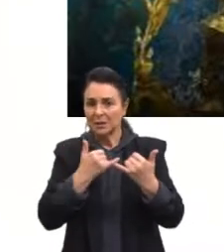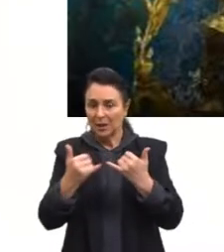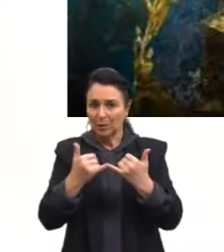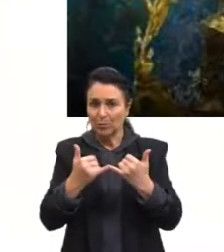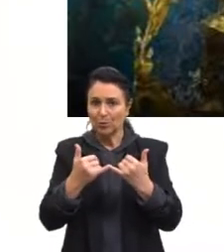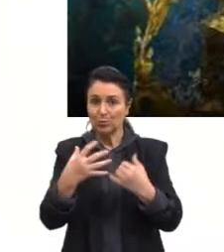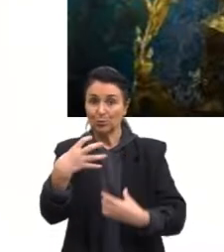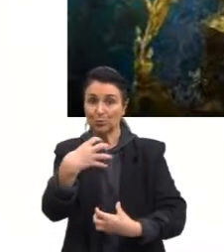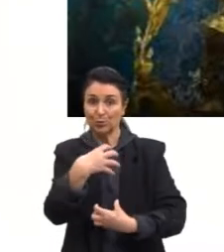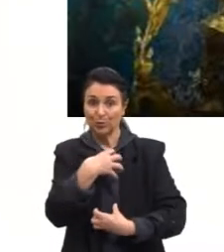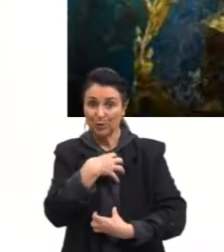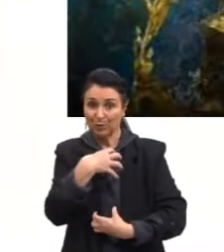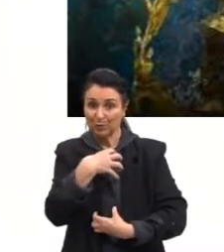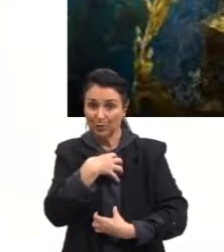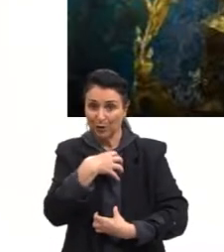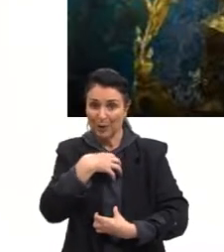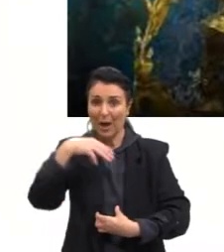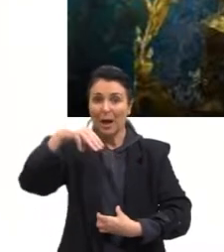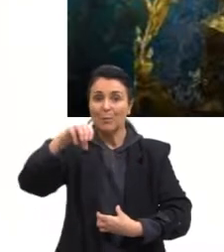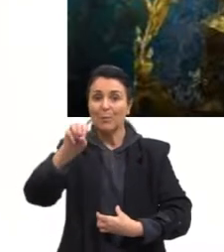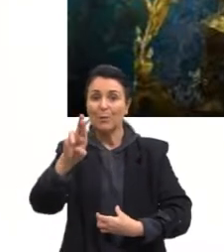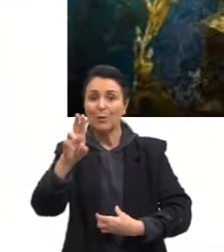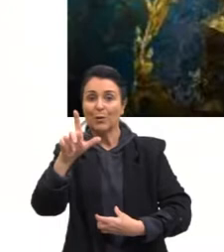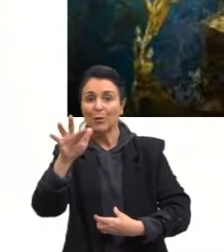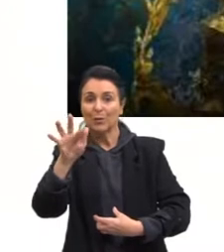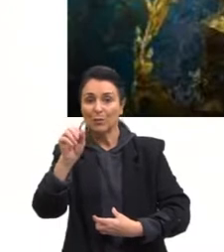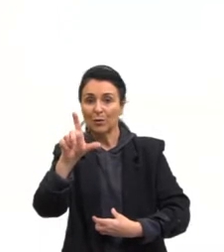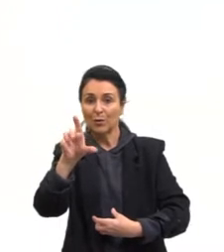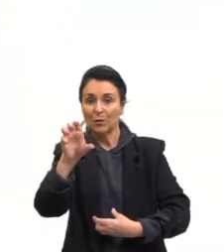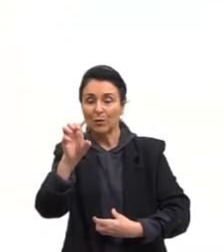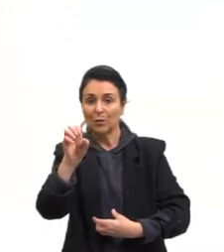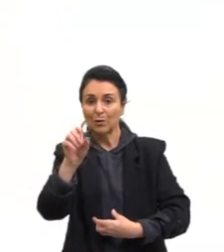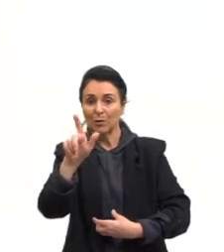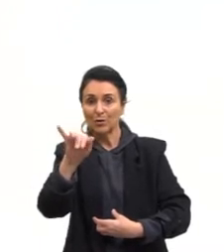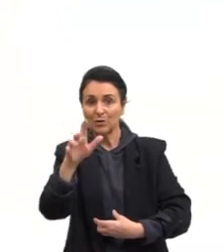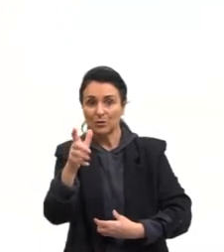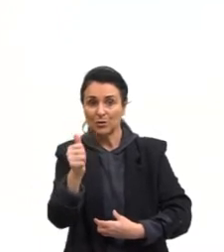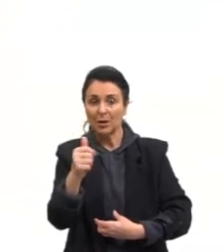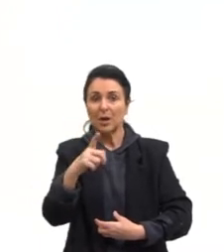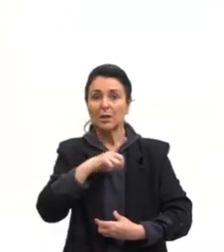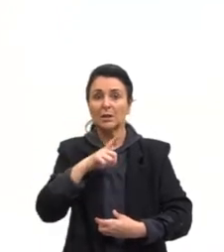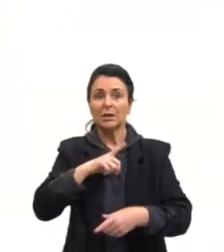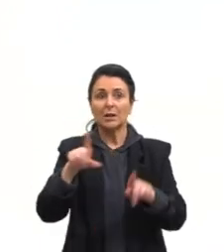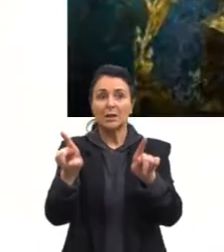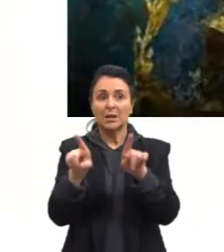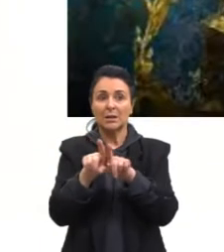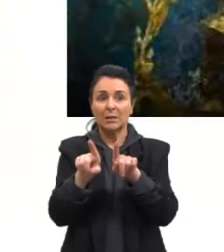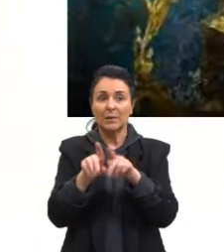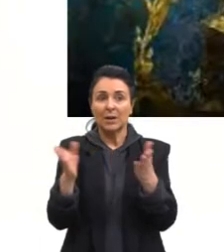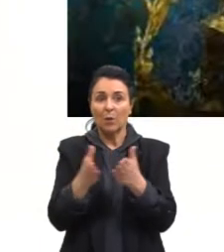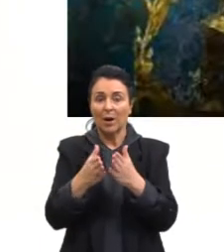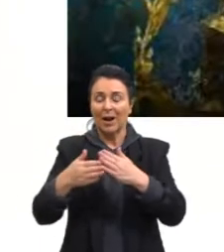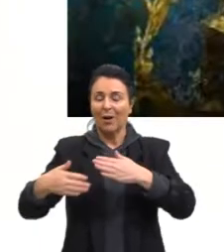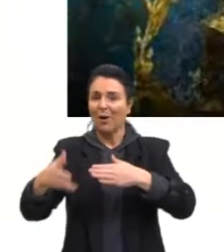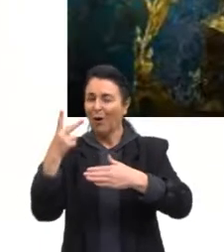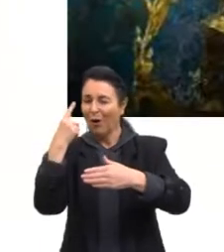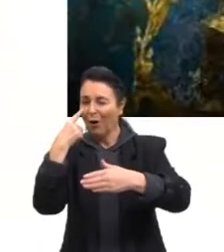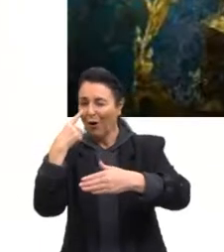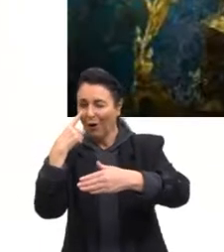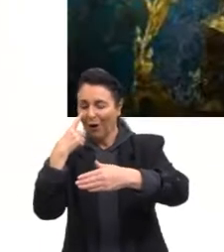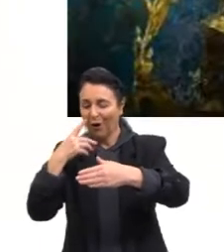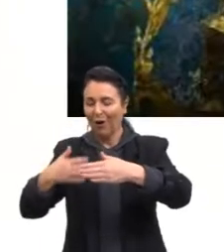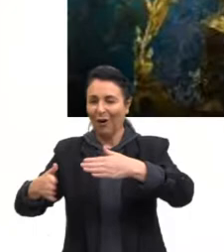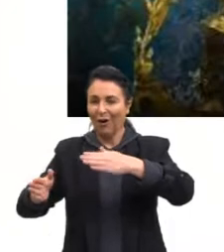das formas que elas podem, alguns exemplos das formas que elas podem ter. E nós temos, ah, essas algas aqui que nós